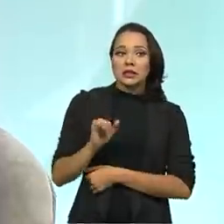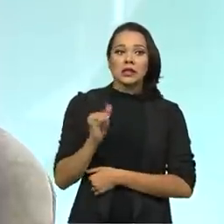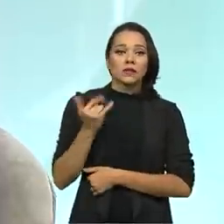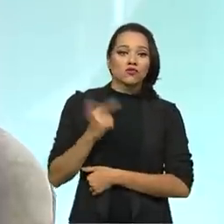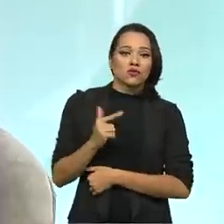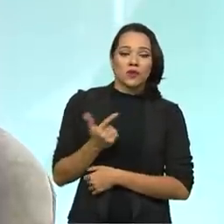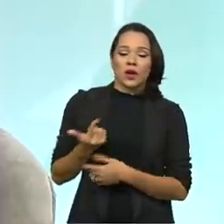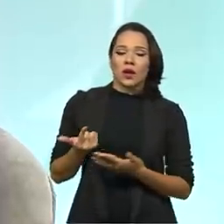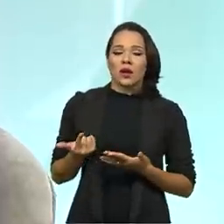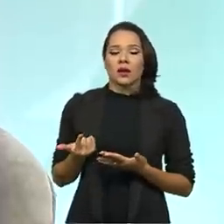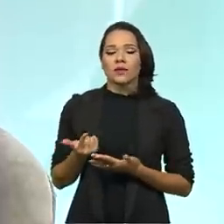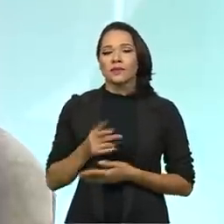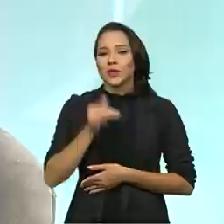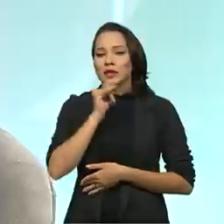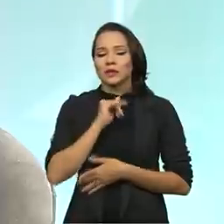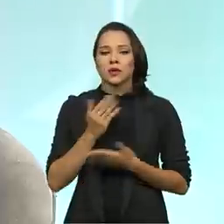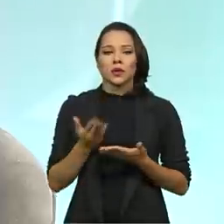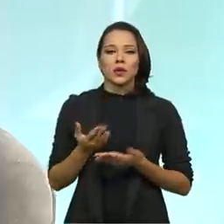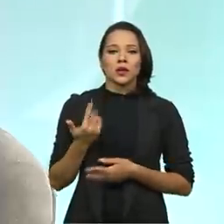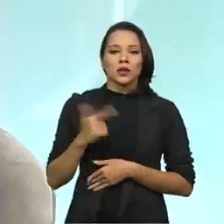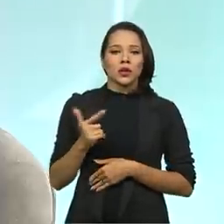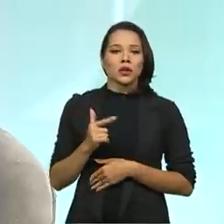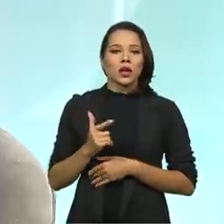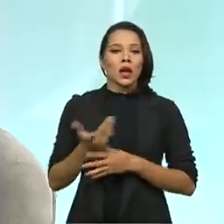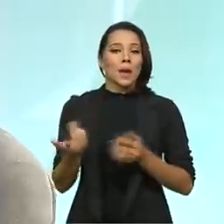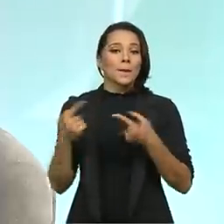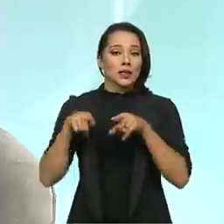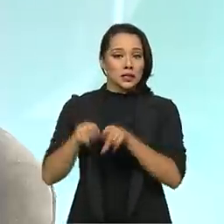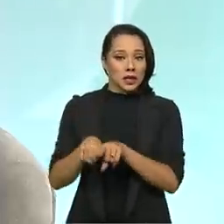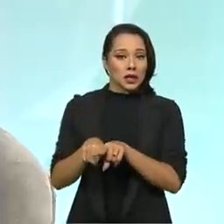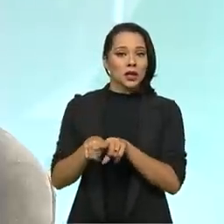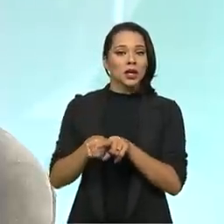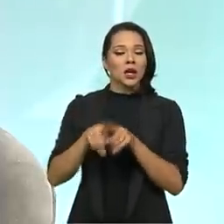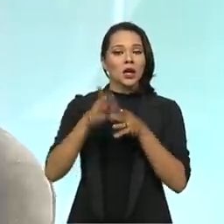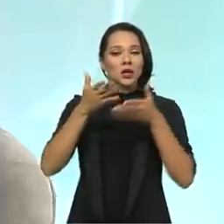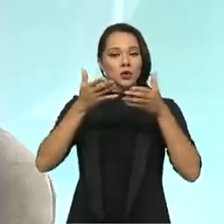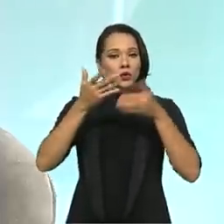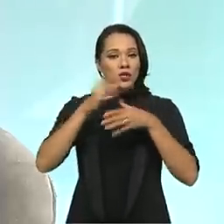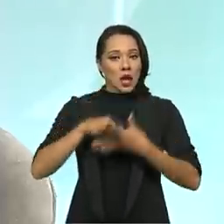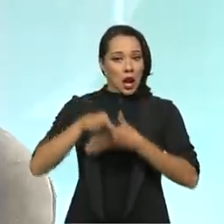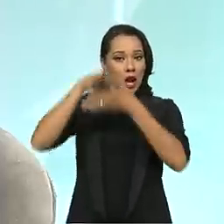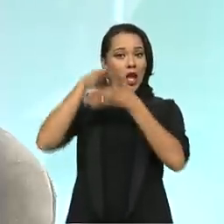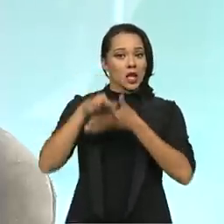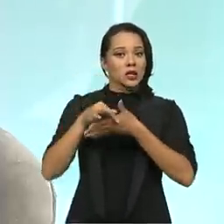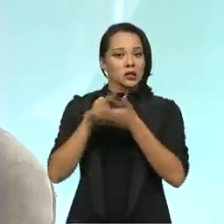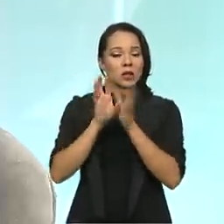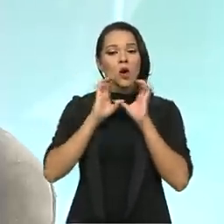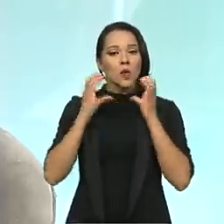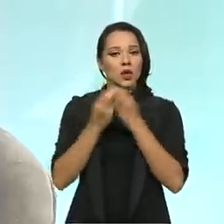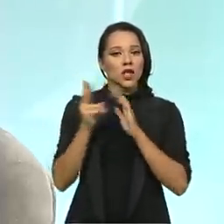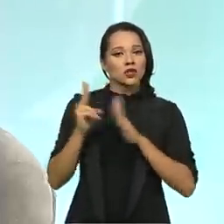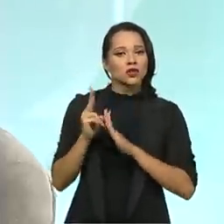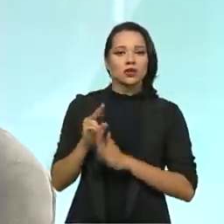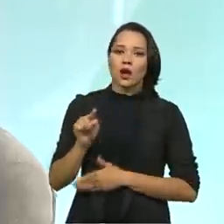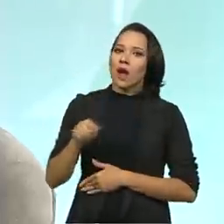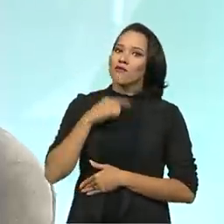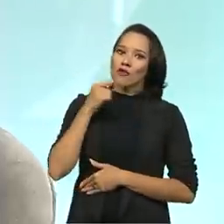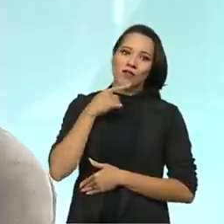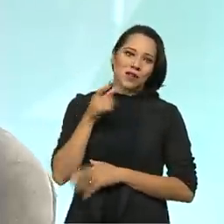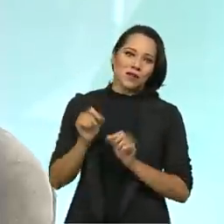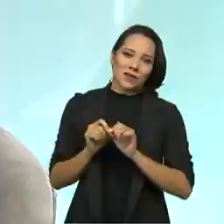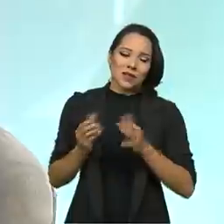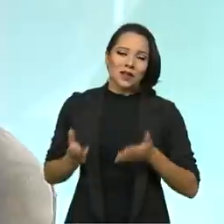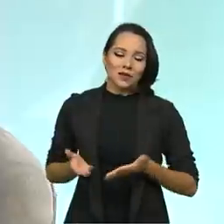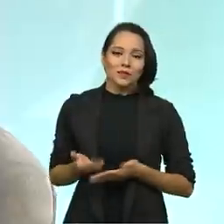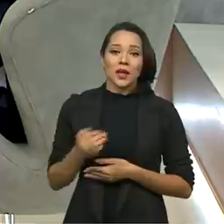contar com a parceria dos caciques, das lideranças das comunidades, ele não acontece. Então, talvez